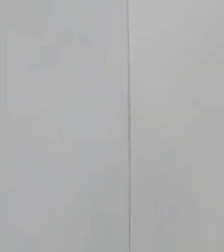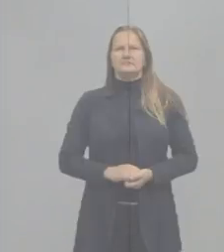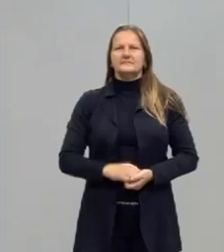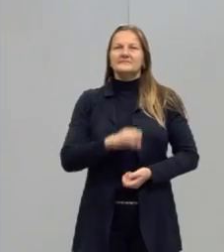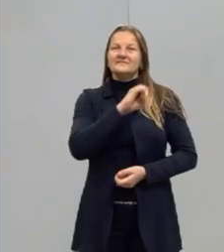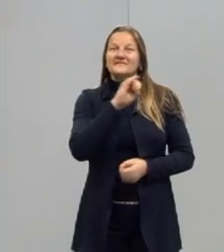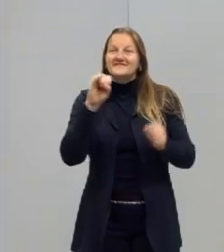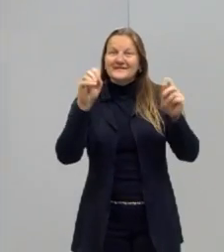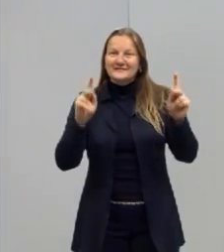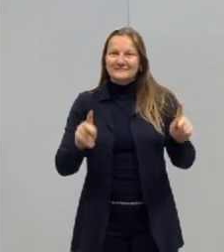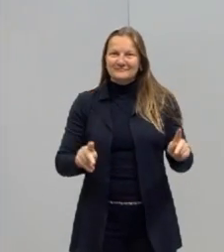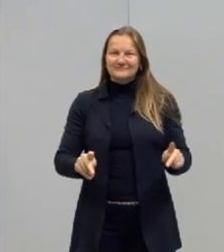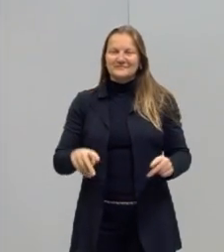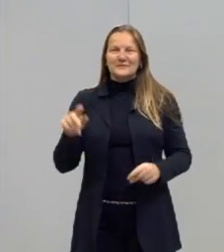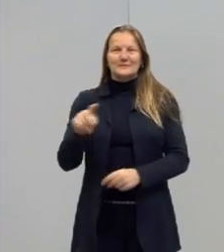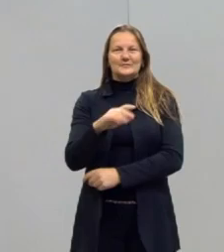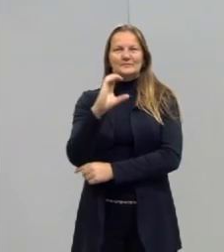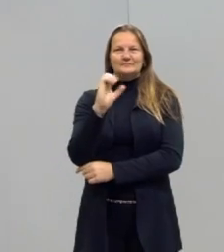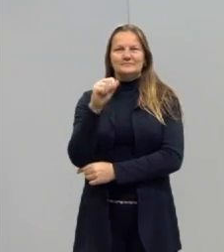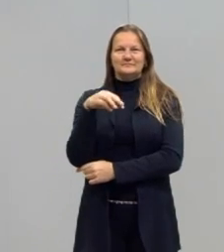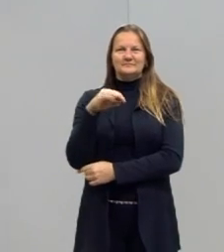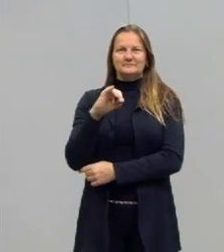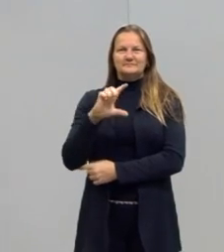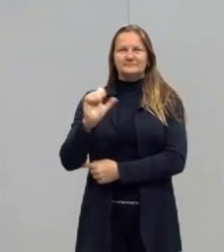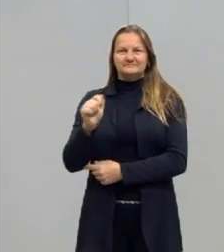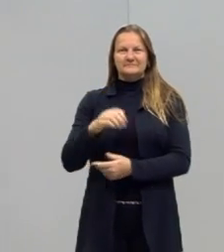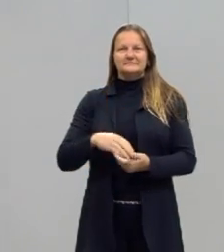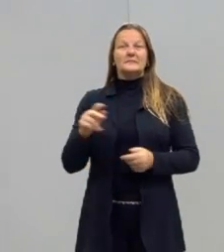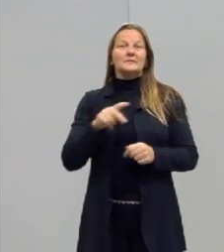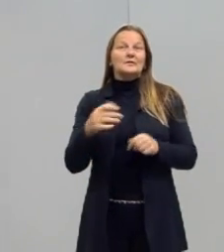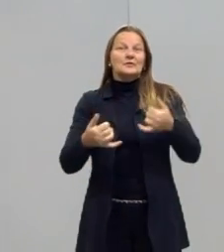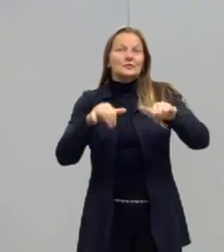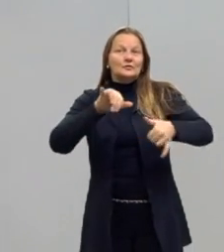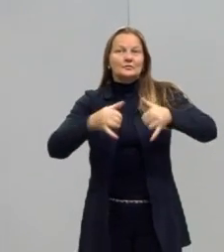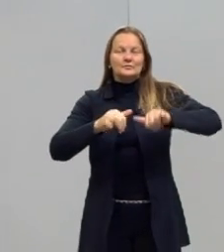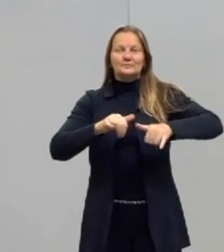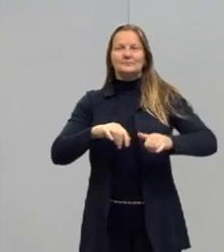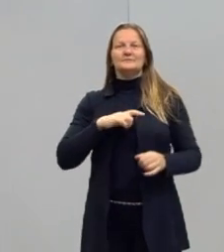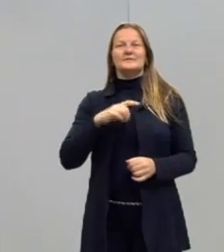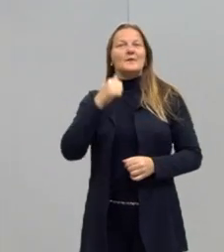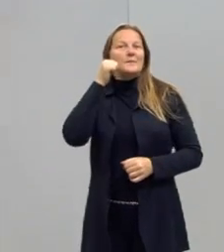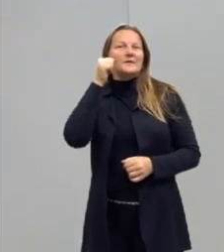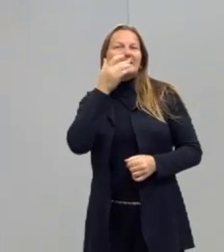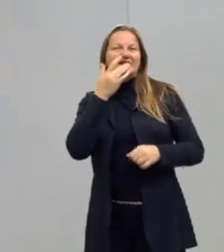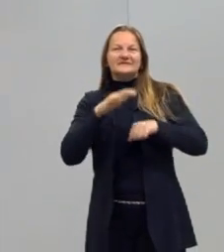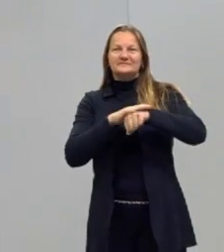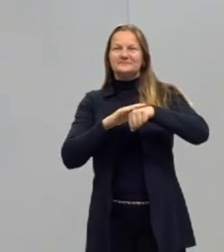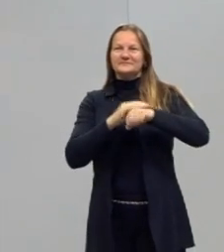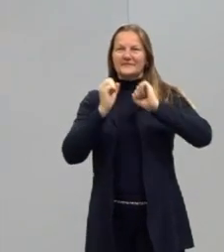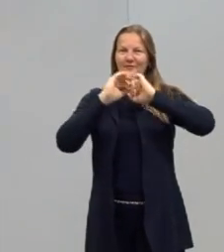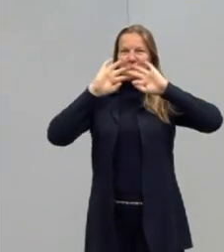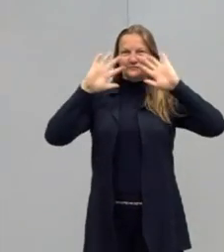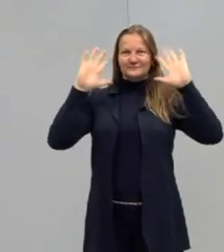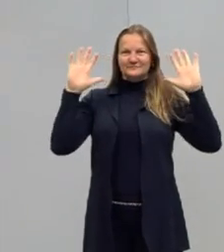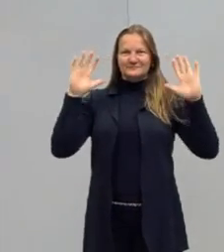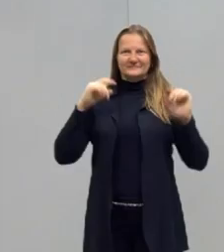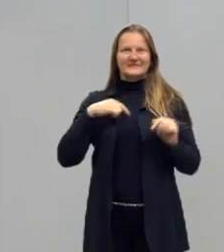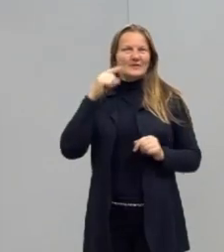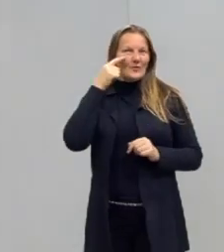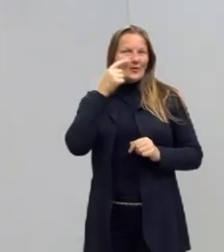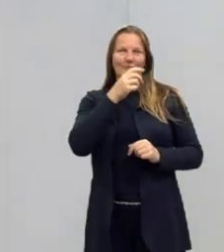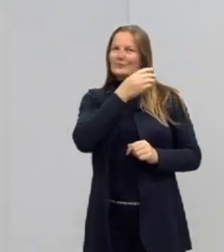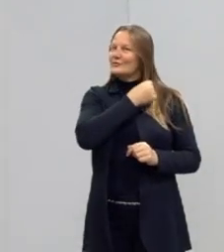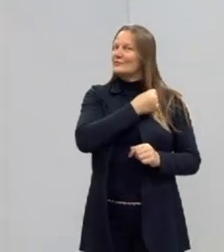Olá pessoal, eu sou a professora Camila Grandini, sou professora de Química, sou uma mulher branca, de pele clara, olhos e